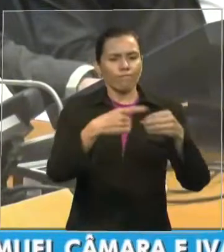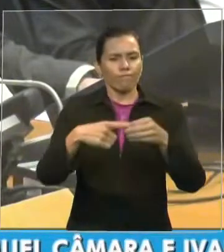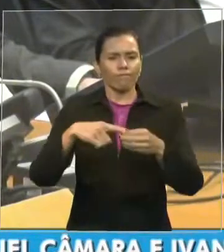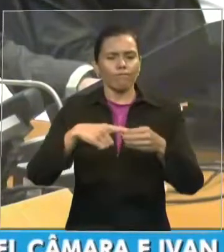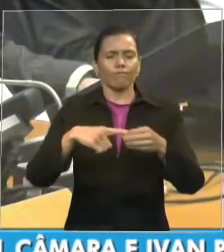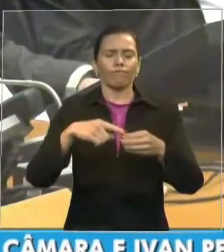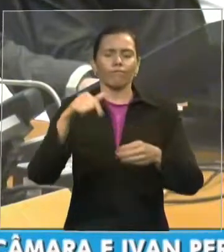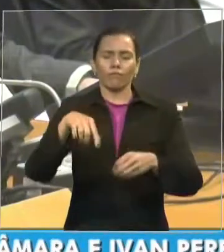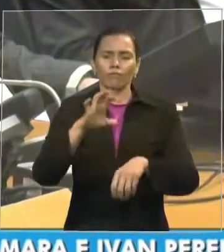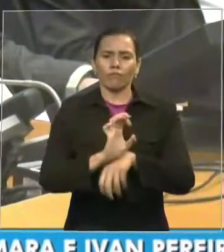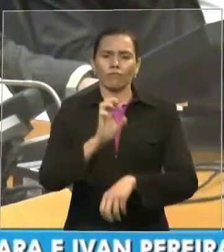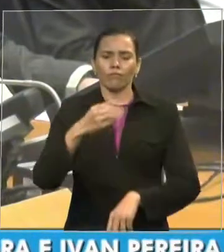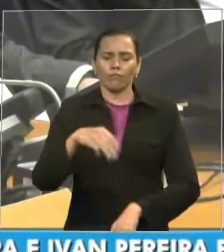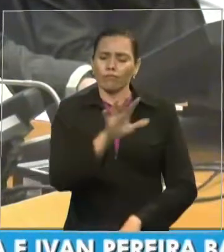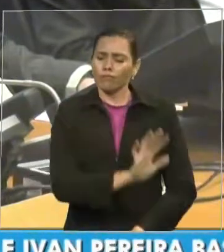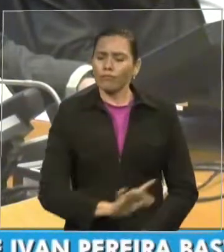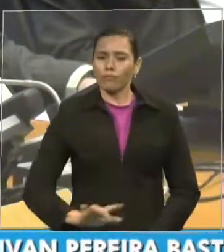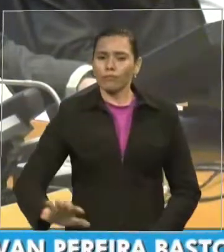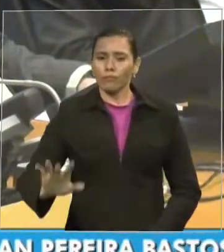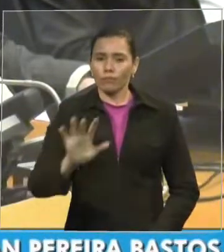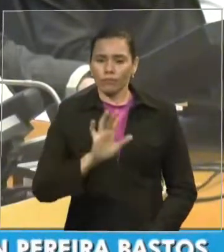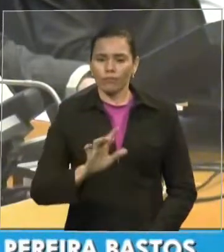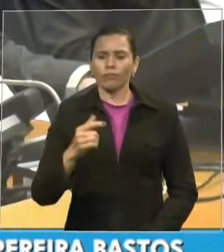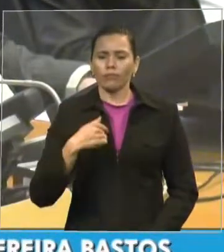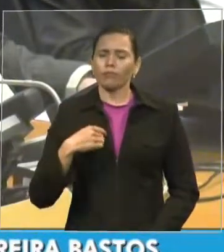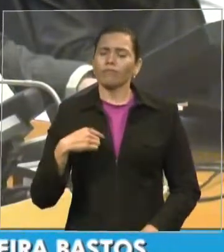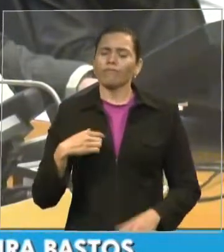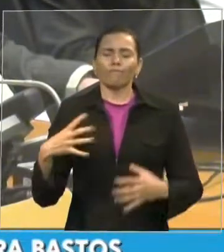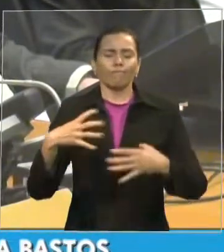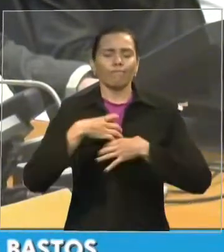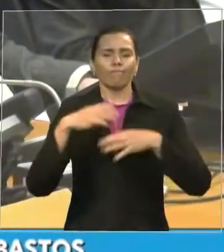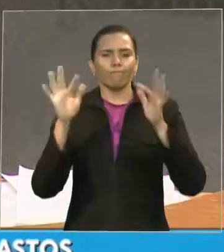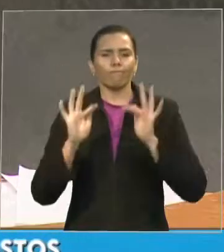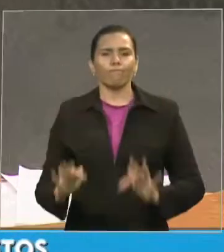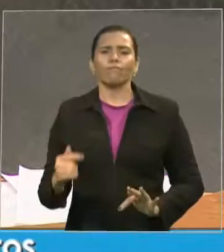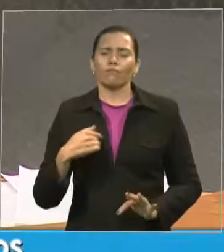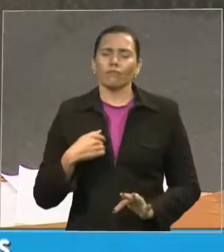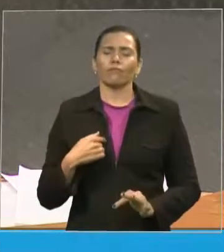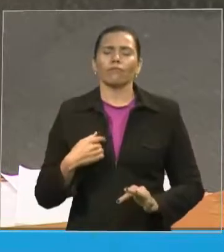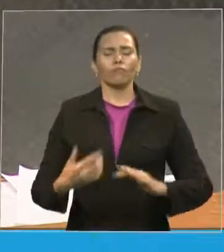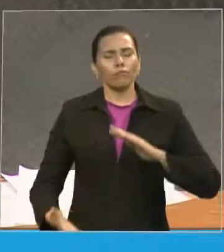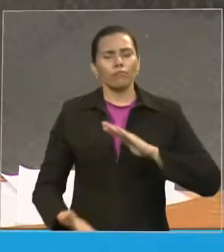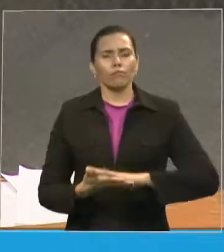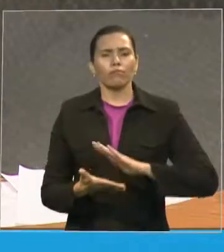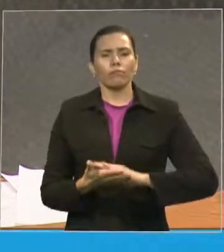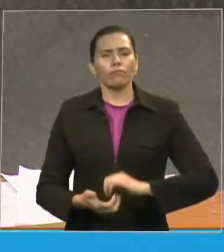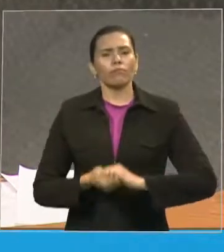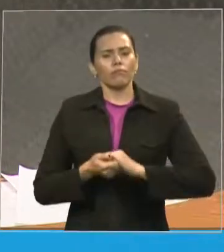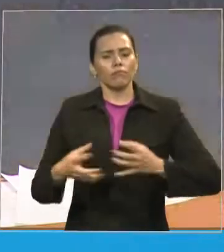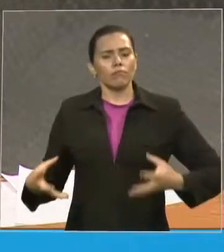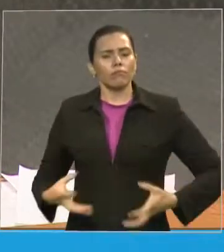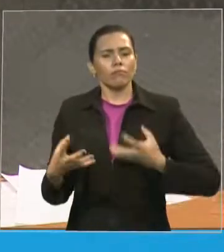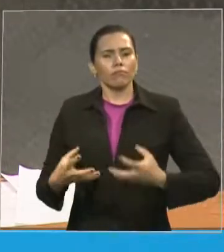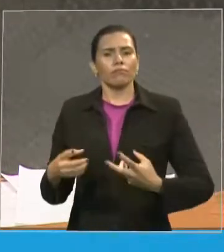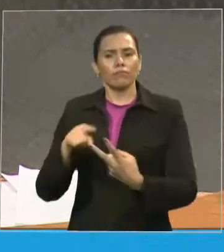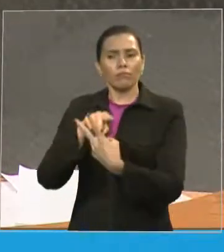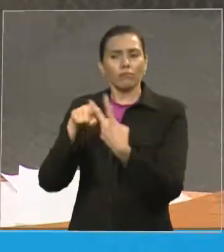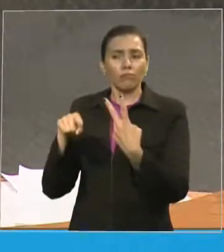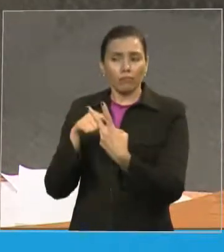feliz de estar homenageando essas duas pessoas que muito fizeram pelo nosso estado do Maranhão.